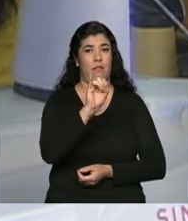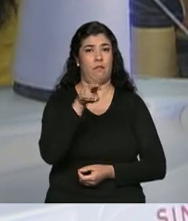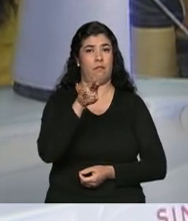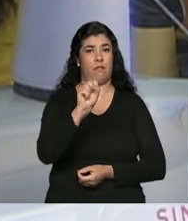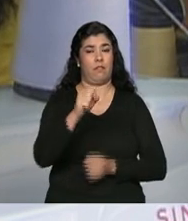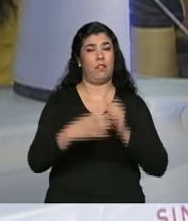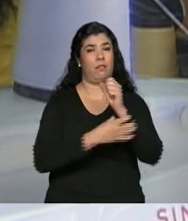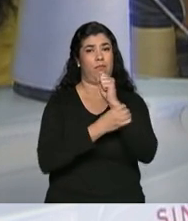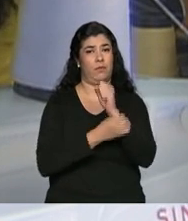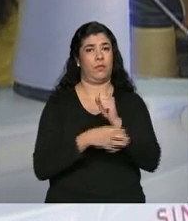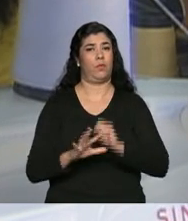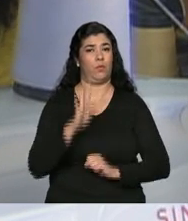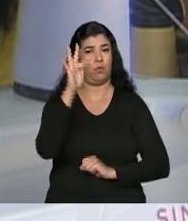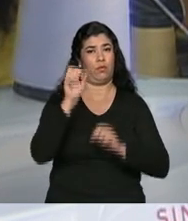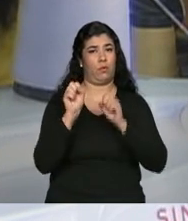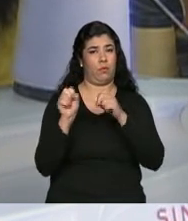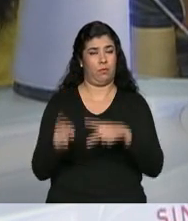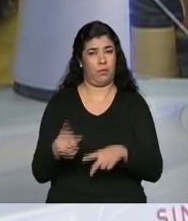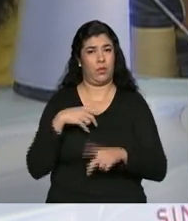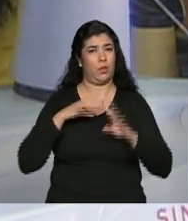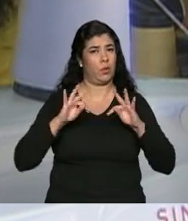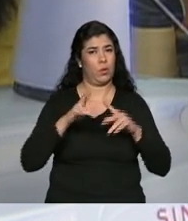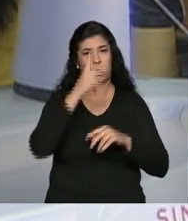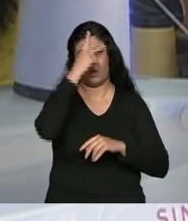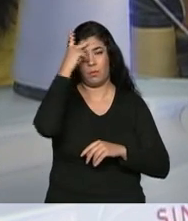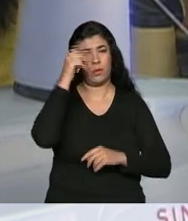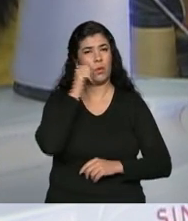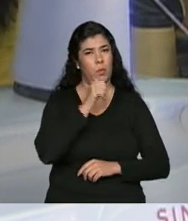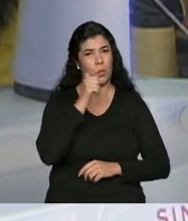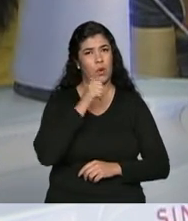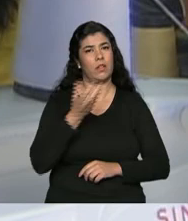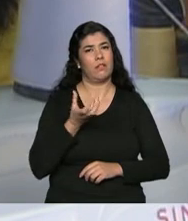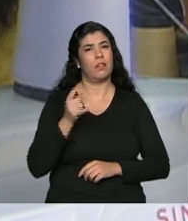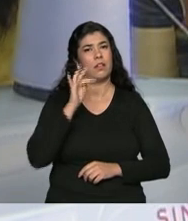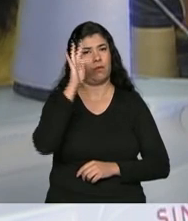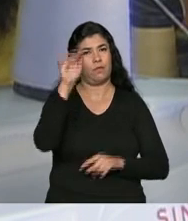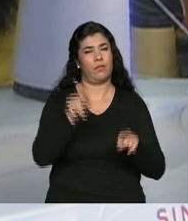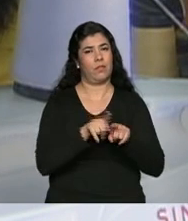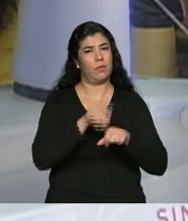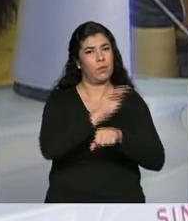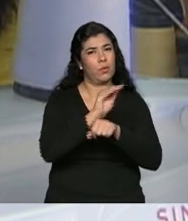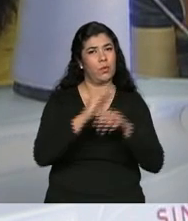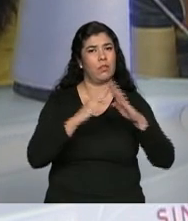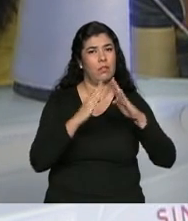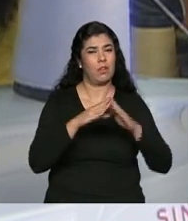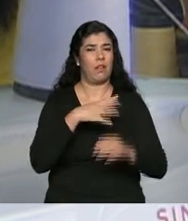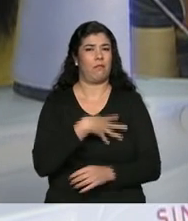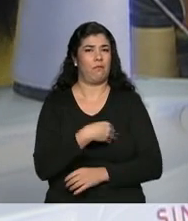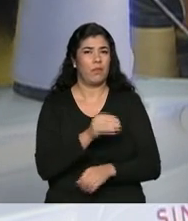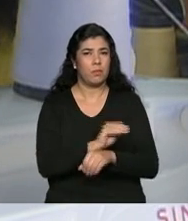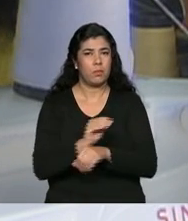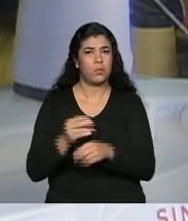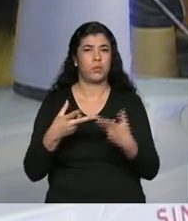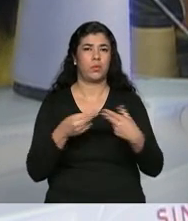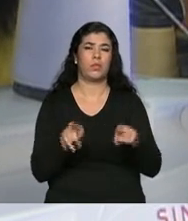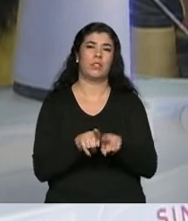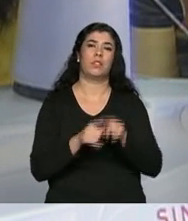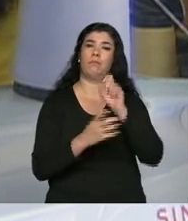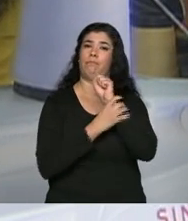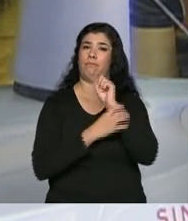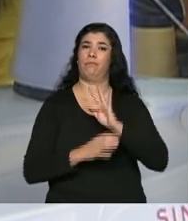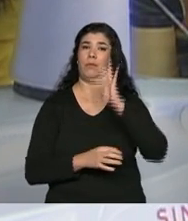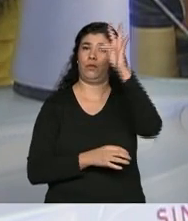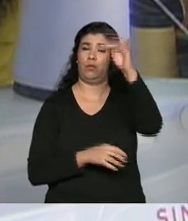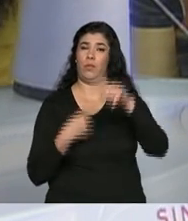garantir minha aposentadoria, que é o que todas nós, mulheres, desejamos. Cuidar da casa, cuidar do cílio, mas também ter essa segurança,